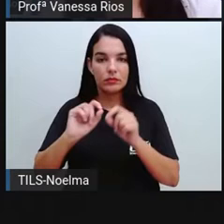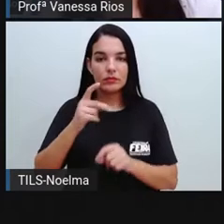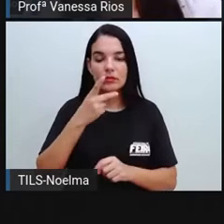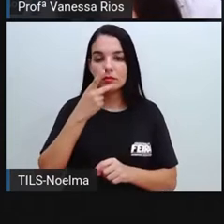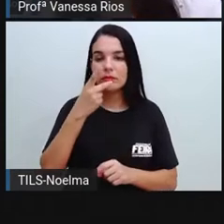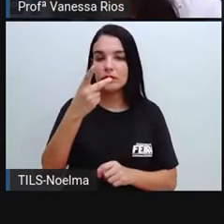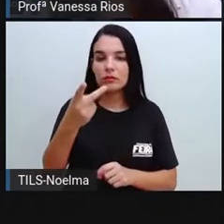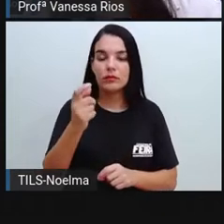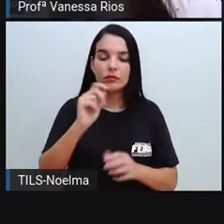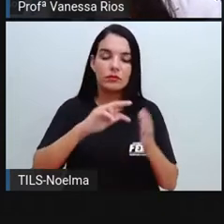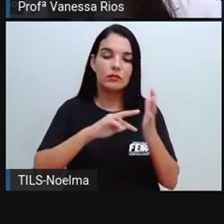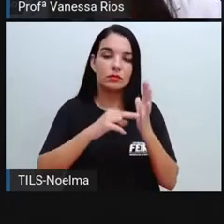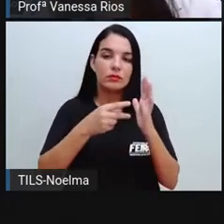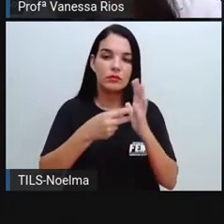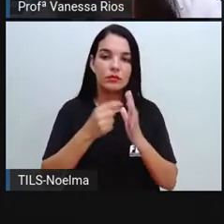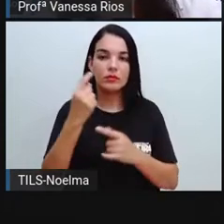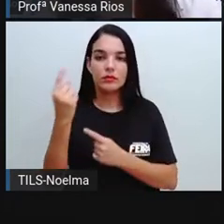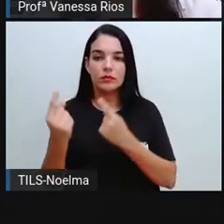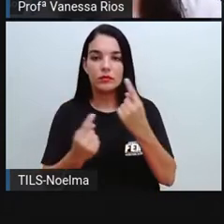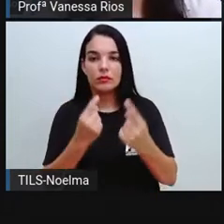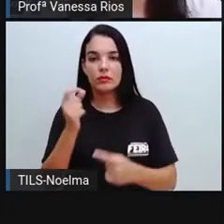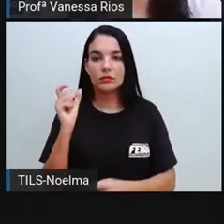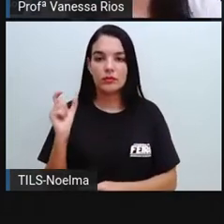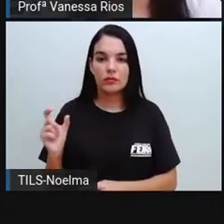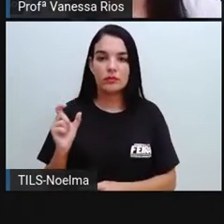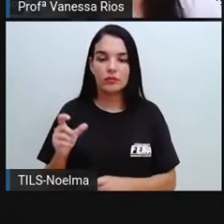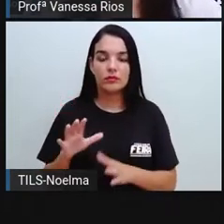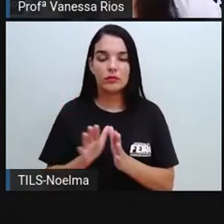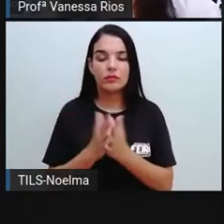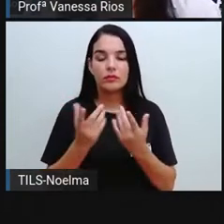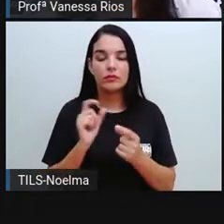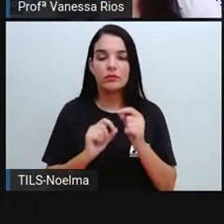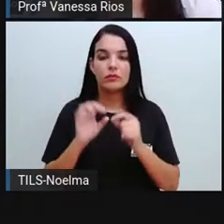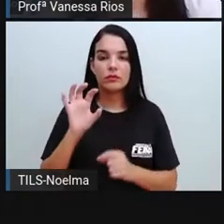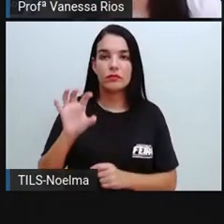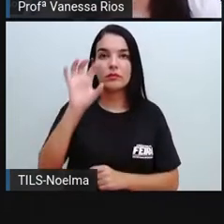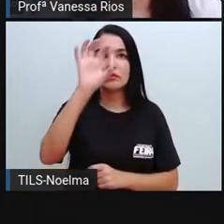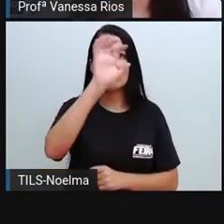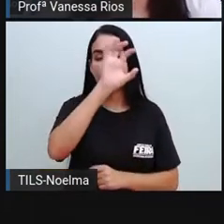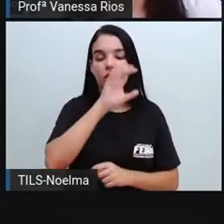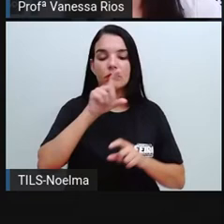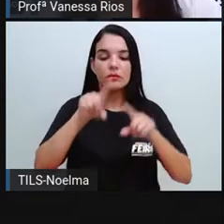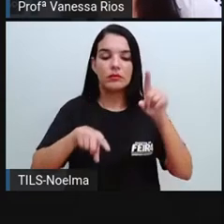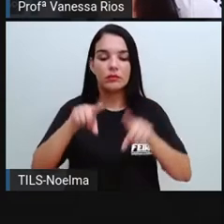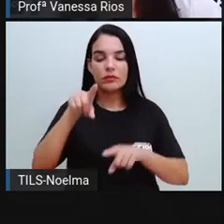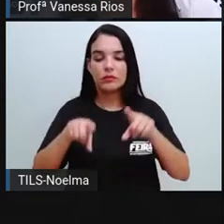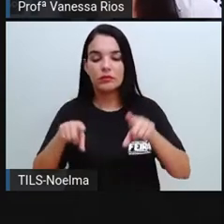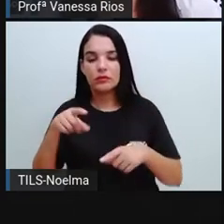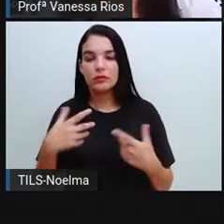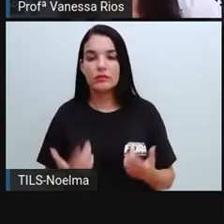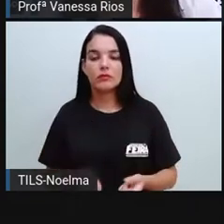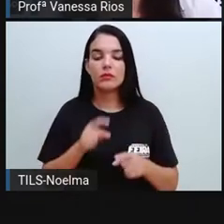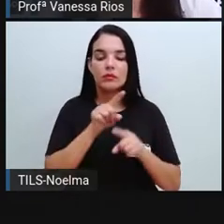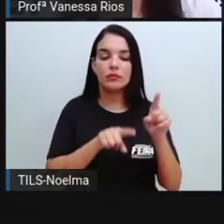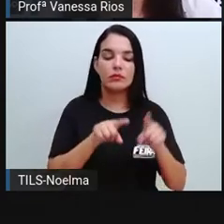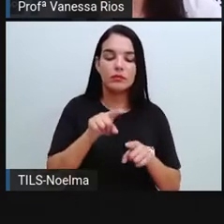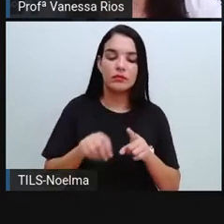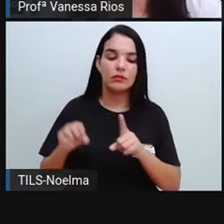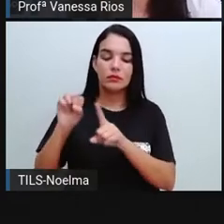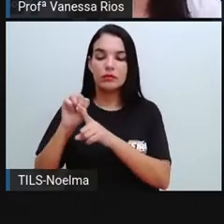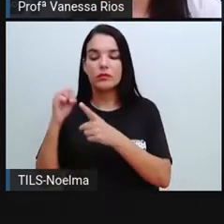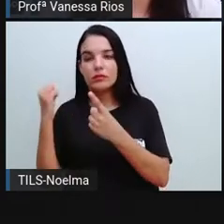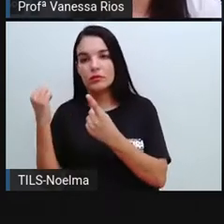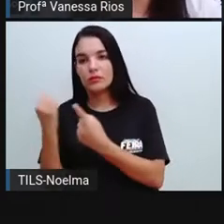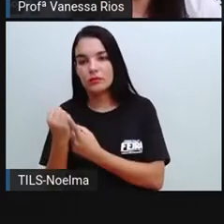no significado de algumas palavras, quando varia de região para região, de grupo social para grupo social, até por